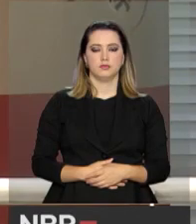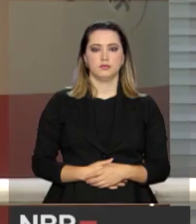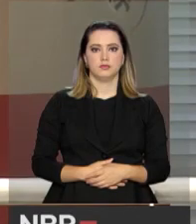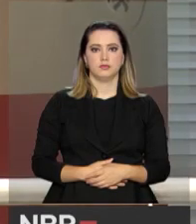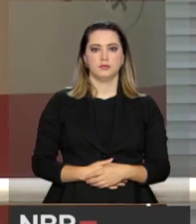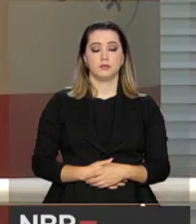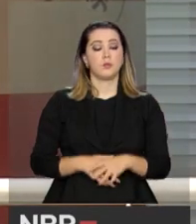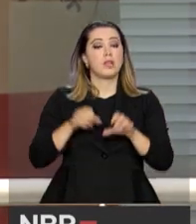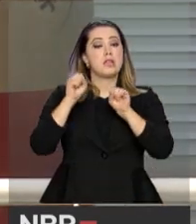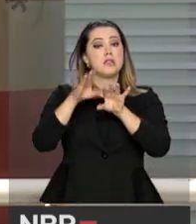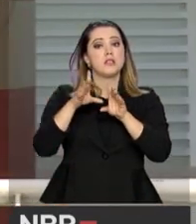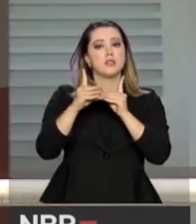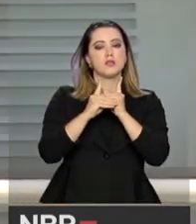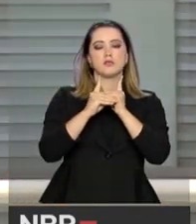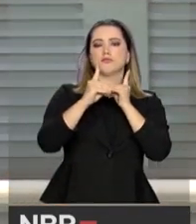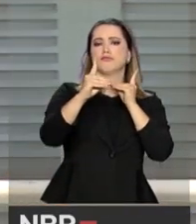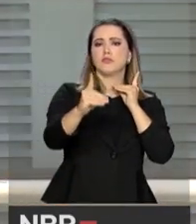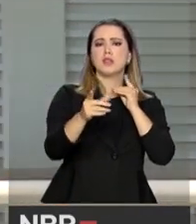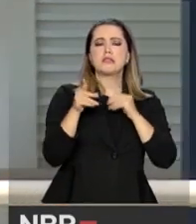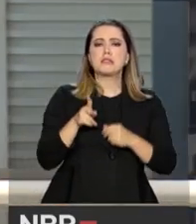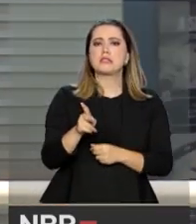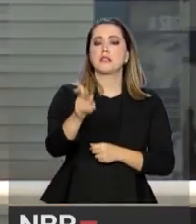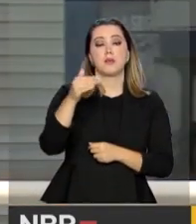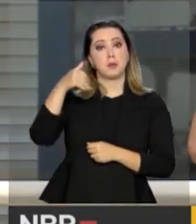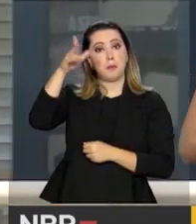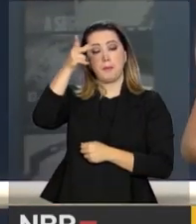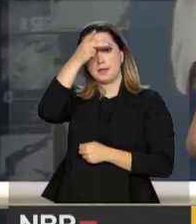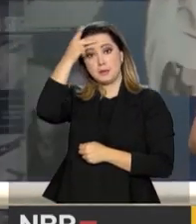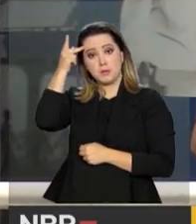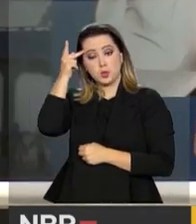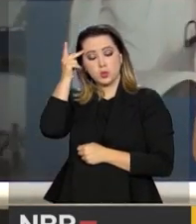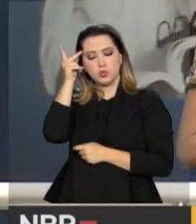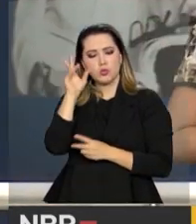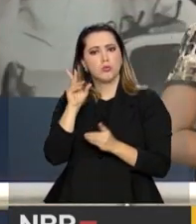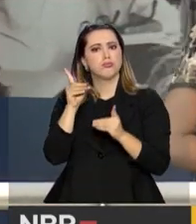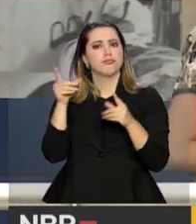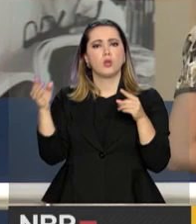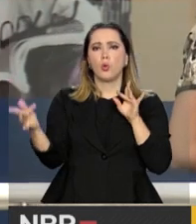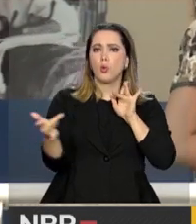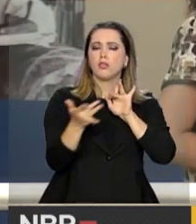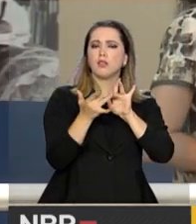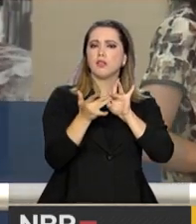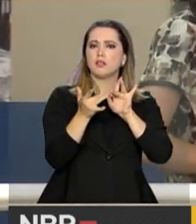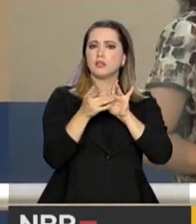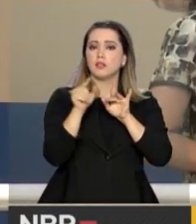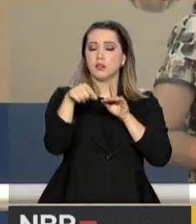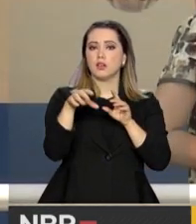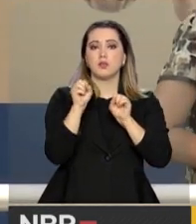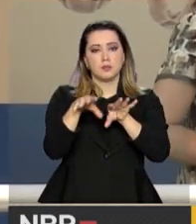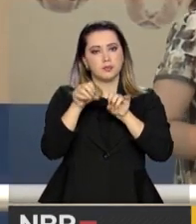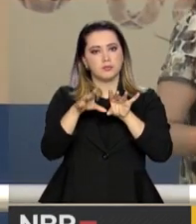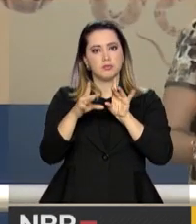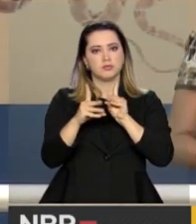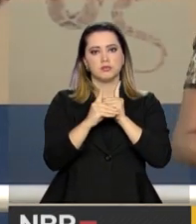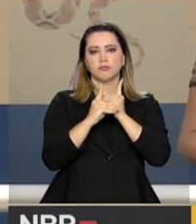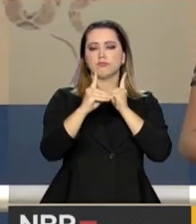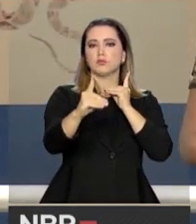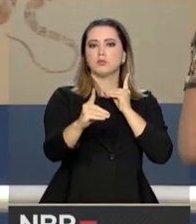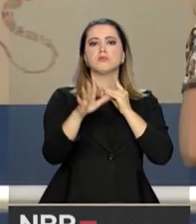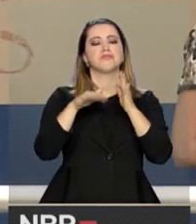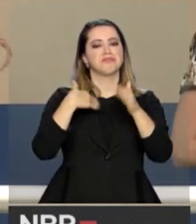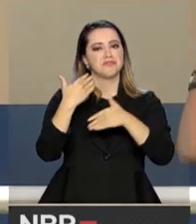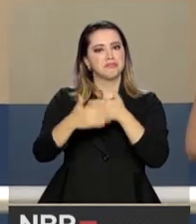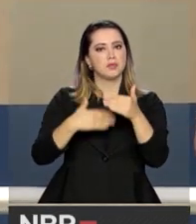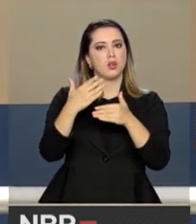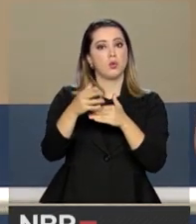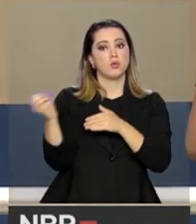Educação à distância. Cada vez mais pessoas estão conectadas, ligadas a essa modalidade de ensino. Uma tendência que